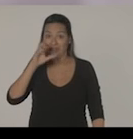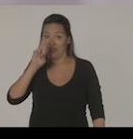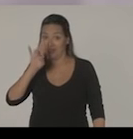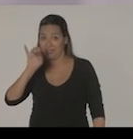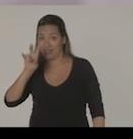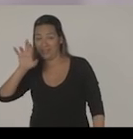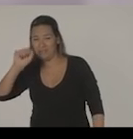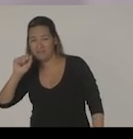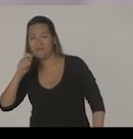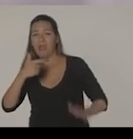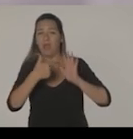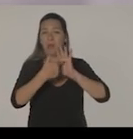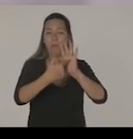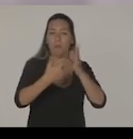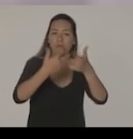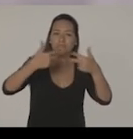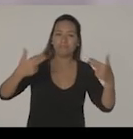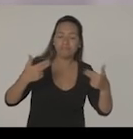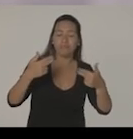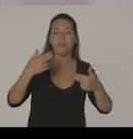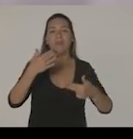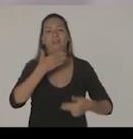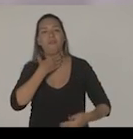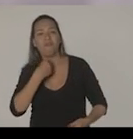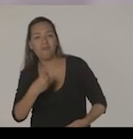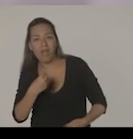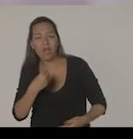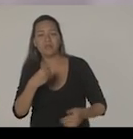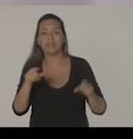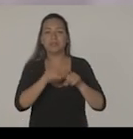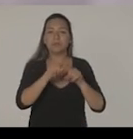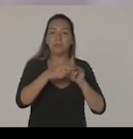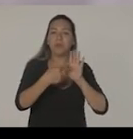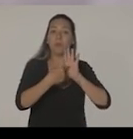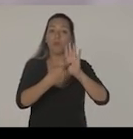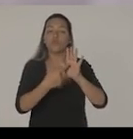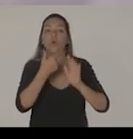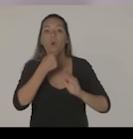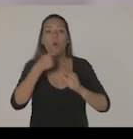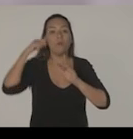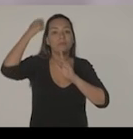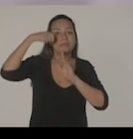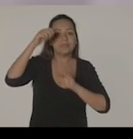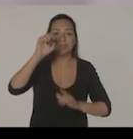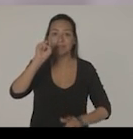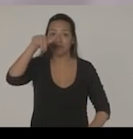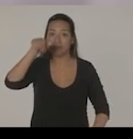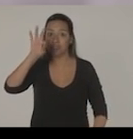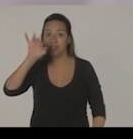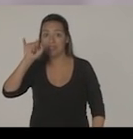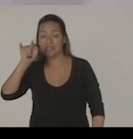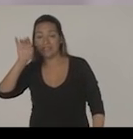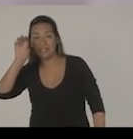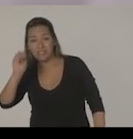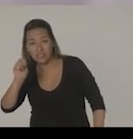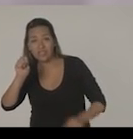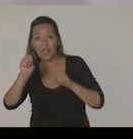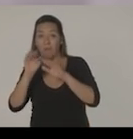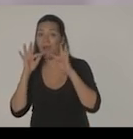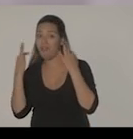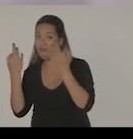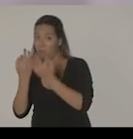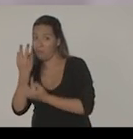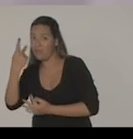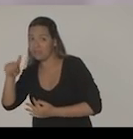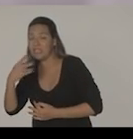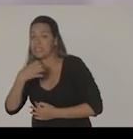fazendo a sua campanha usando imagens falsas. Usou a imagem do cinegrafista Santiago, morto, e a sua família sentiu essa dor